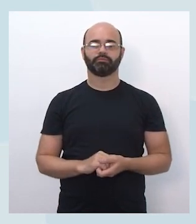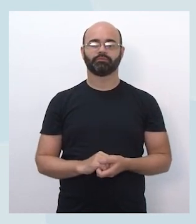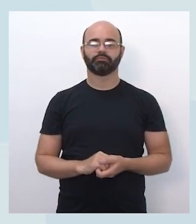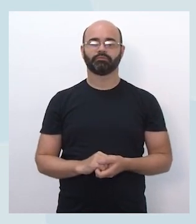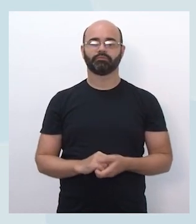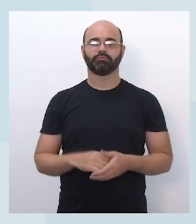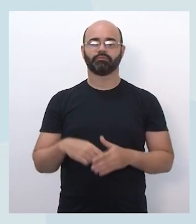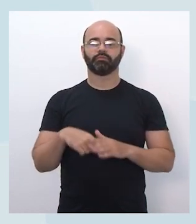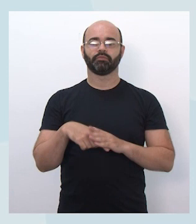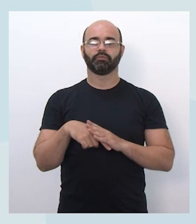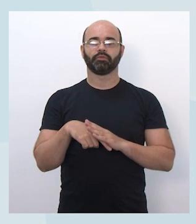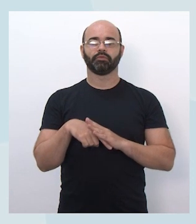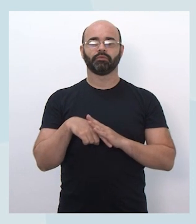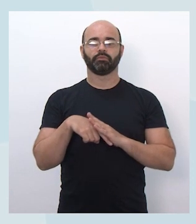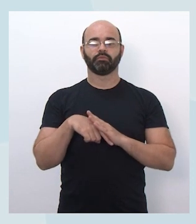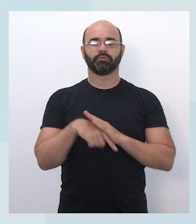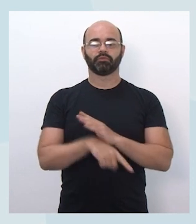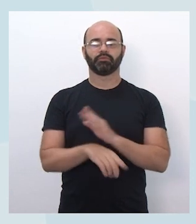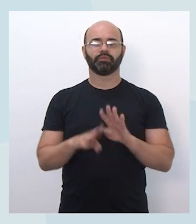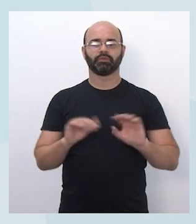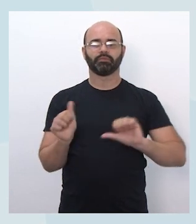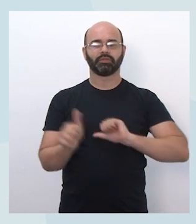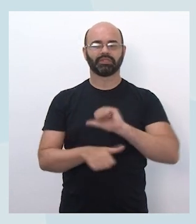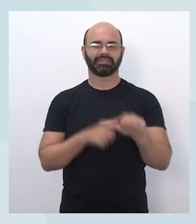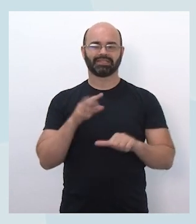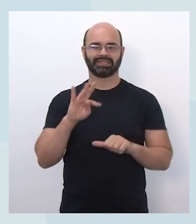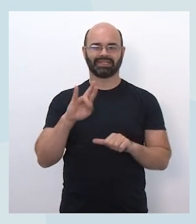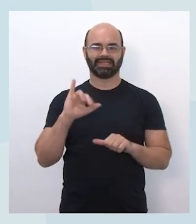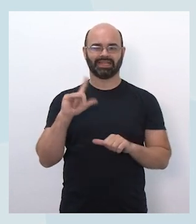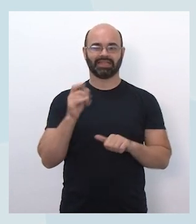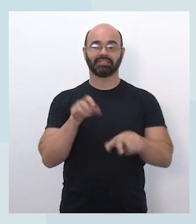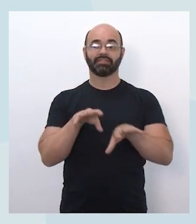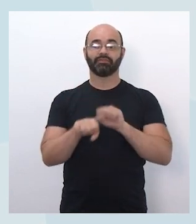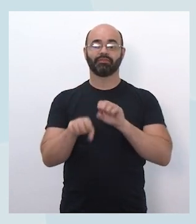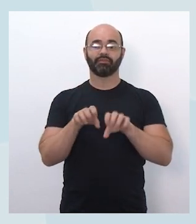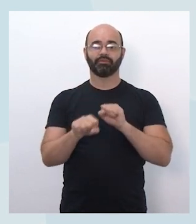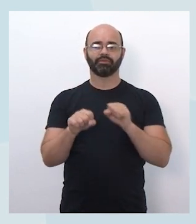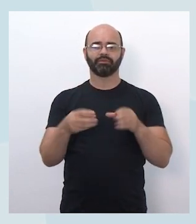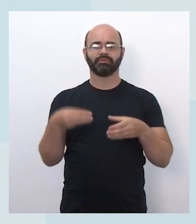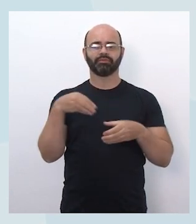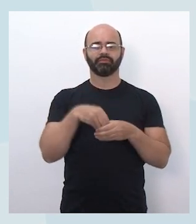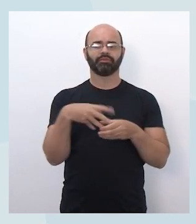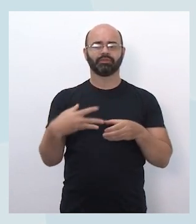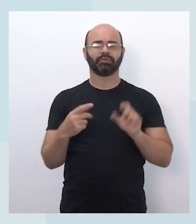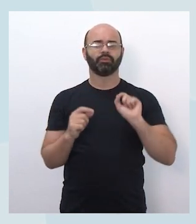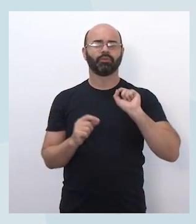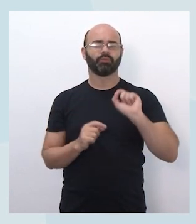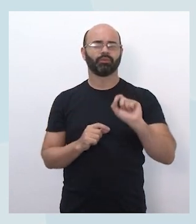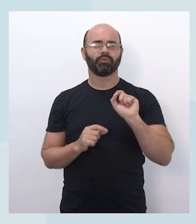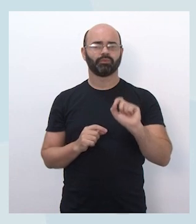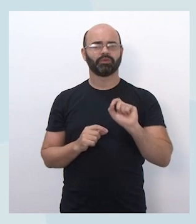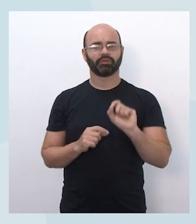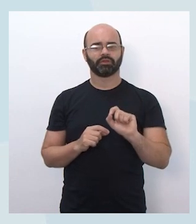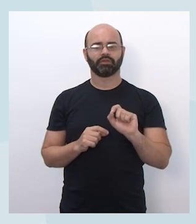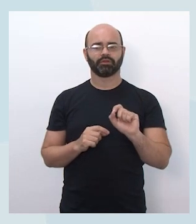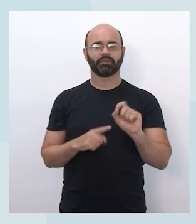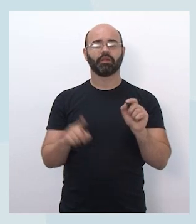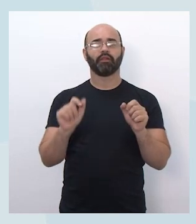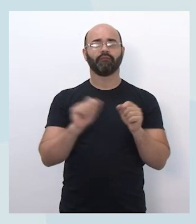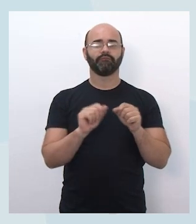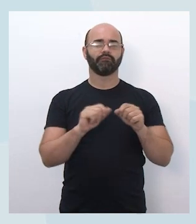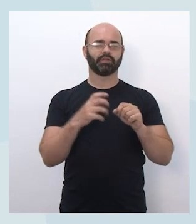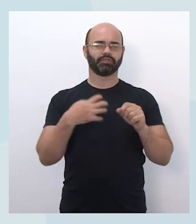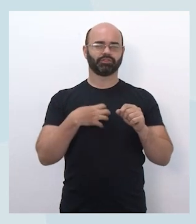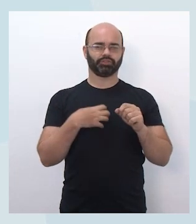aprofundado sobre a estrutura das trilhas formativas, o que compõem essas trilhas e também as formas como elas podem ser executadas.